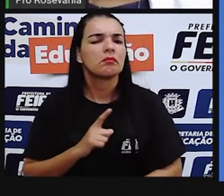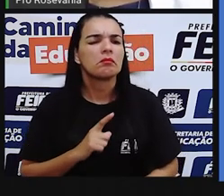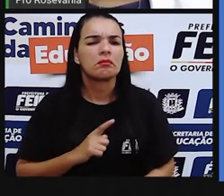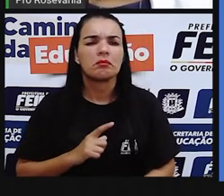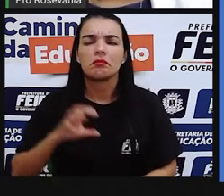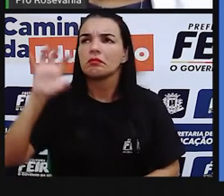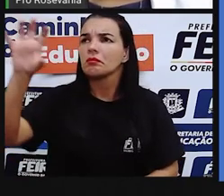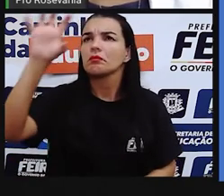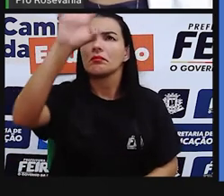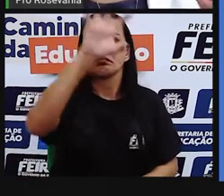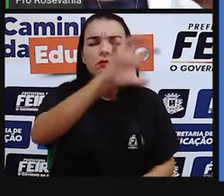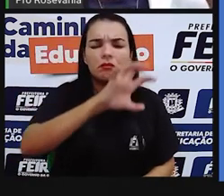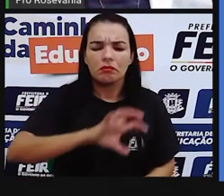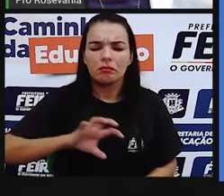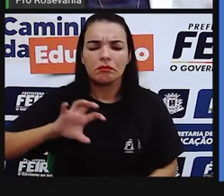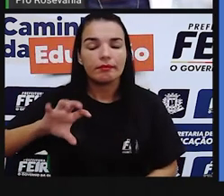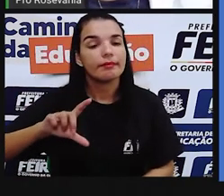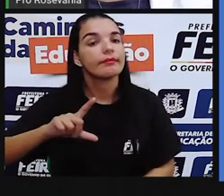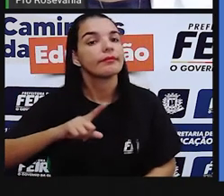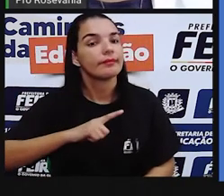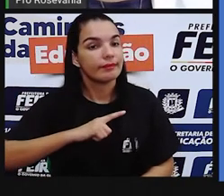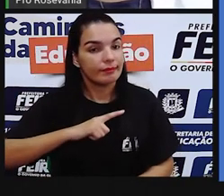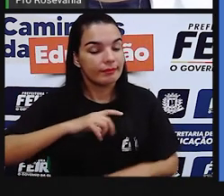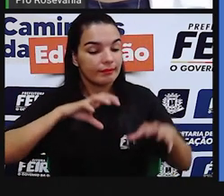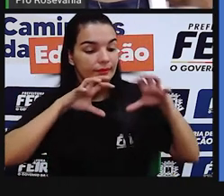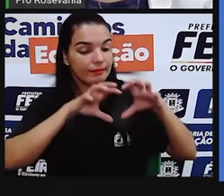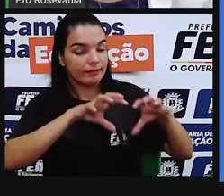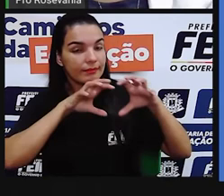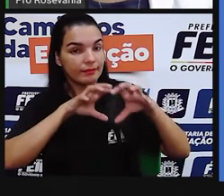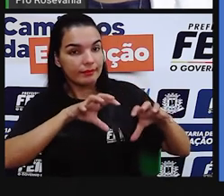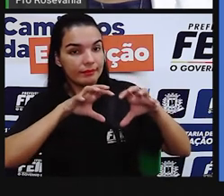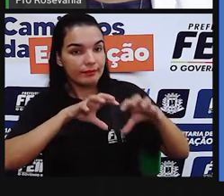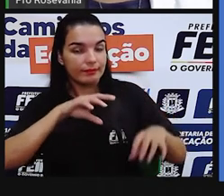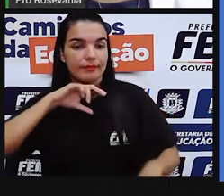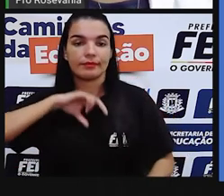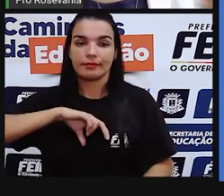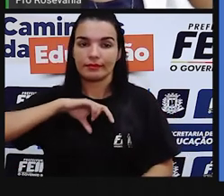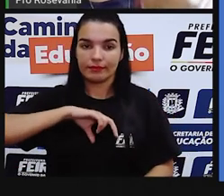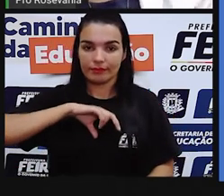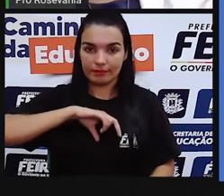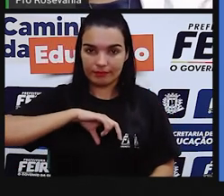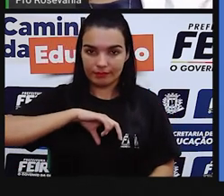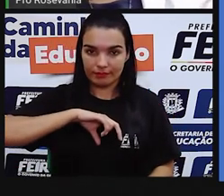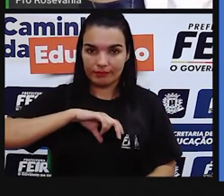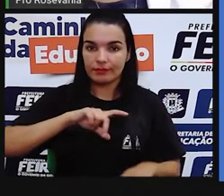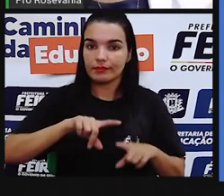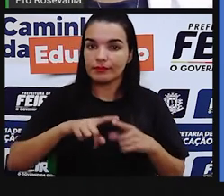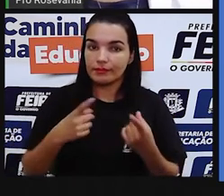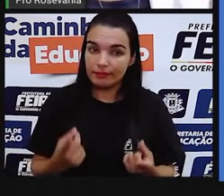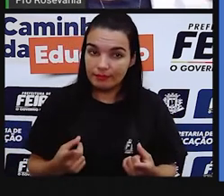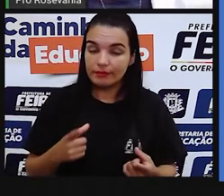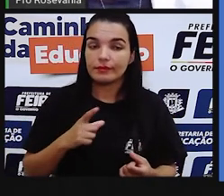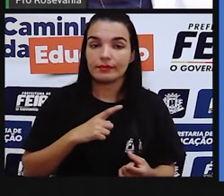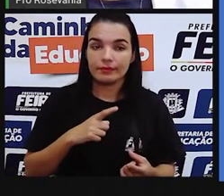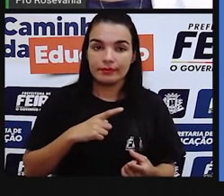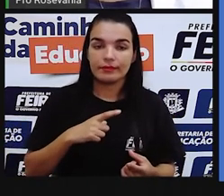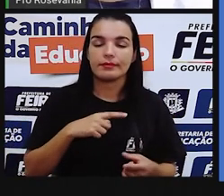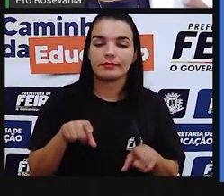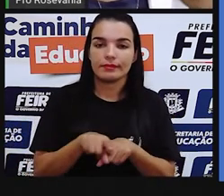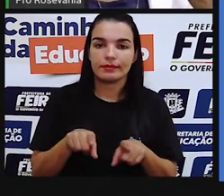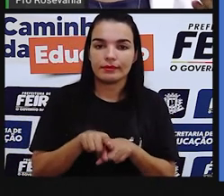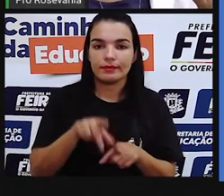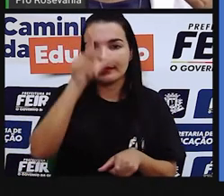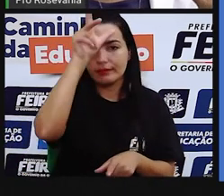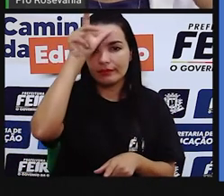portugueses dos povos imigrantes. E aí o que a gente observa? A arquitetura das casas e o estudo portugueses. Você